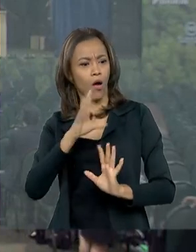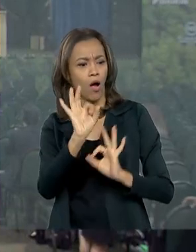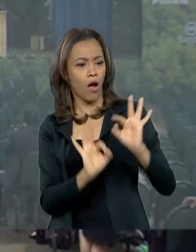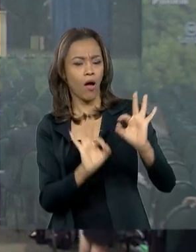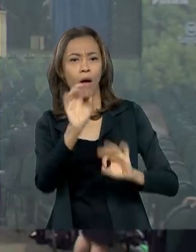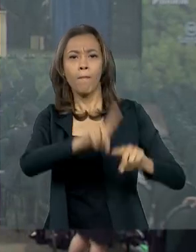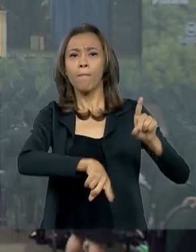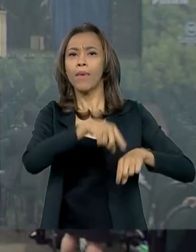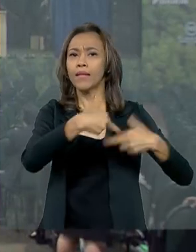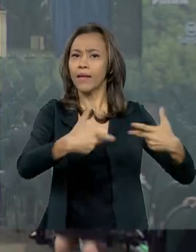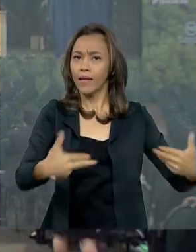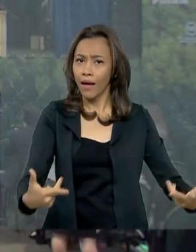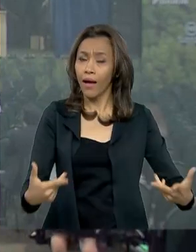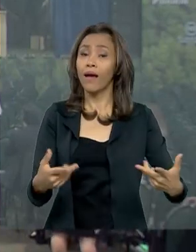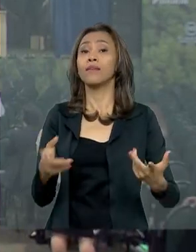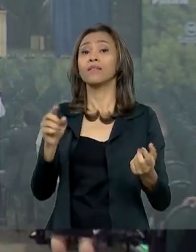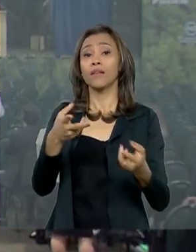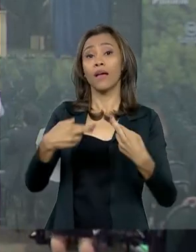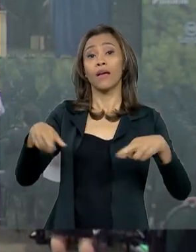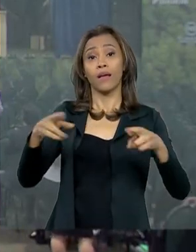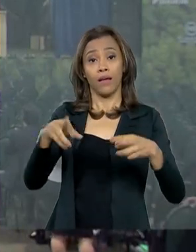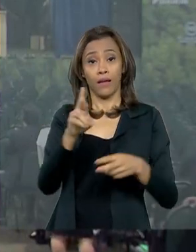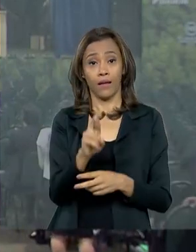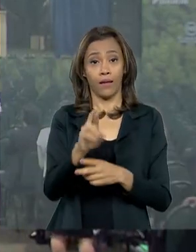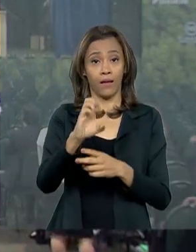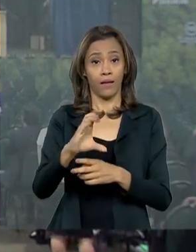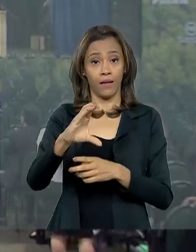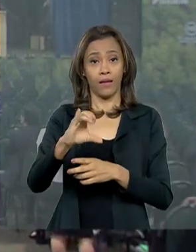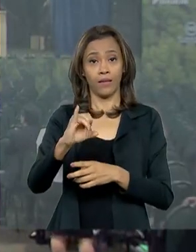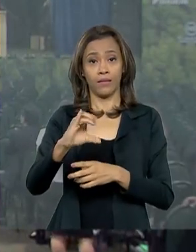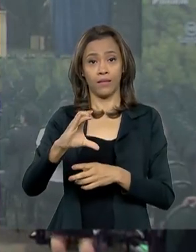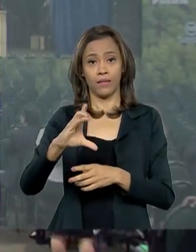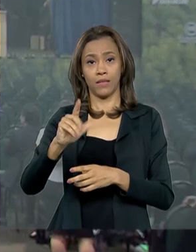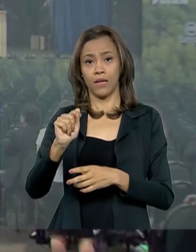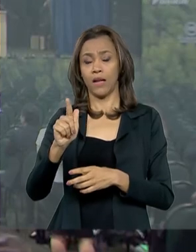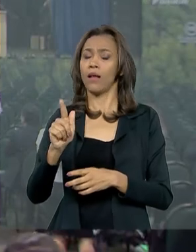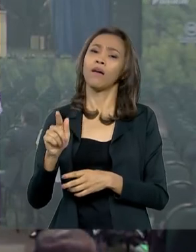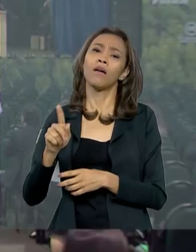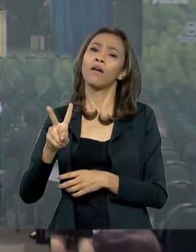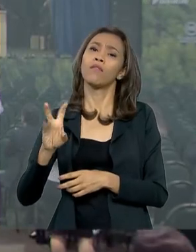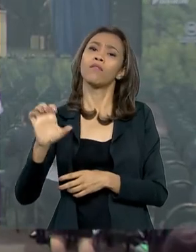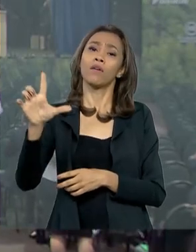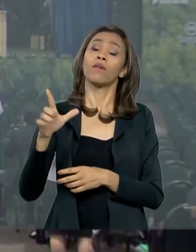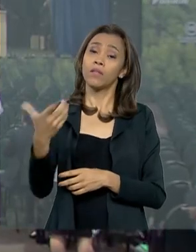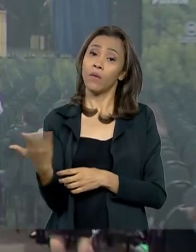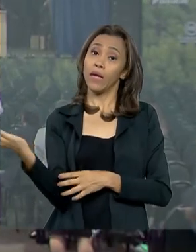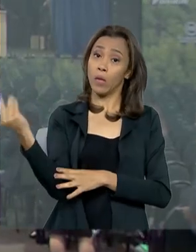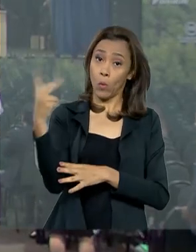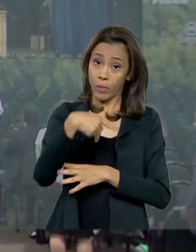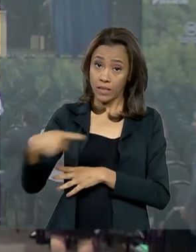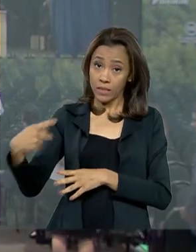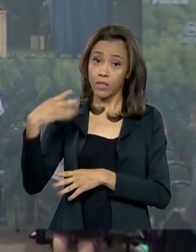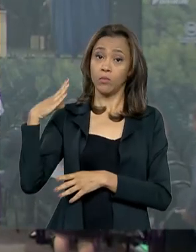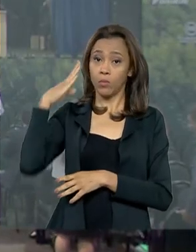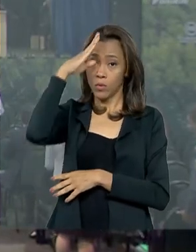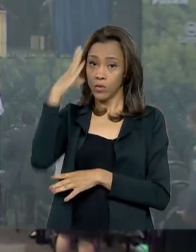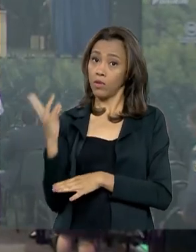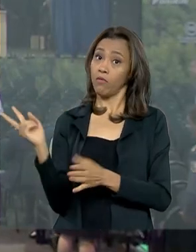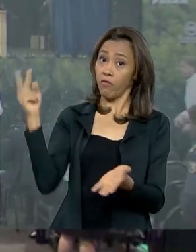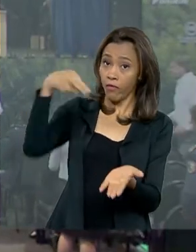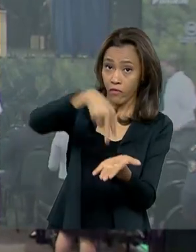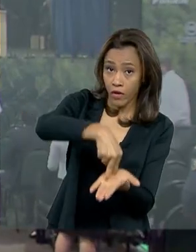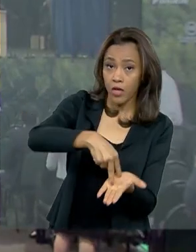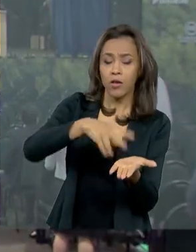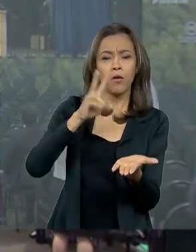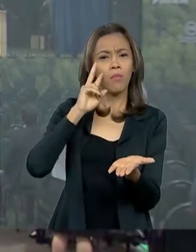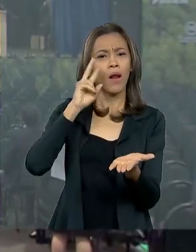materiais reciclados. O presidente Jair Bolsonaro chegou ontem a Manaus. Ele veio especialmente pra abertura dessa primeira feira,